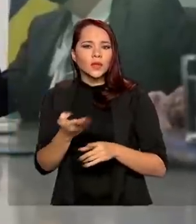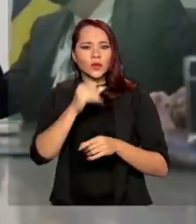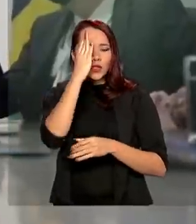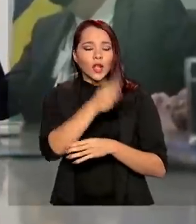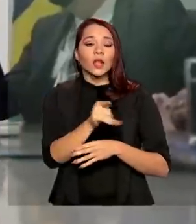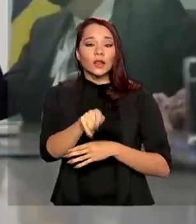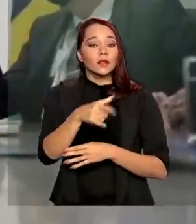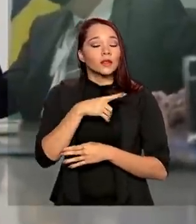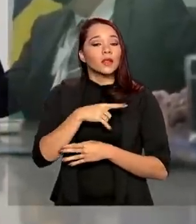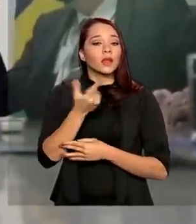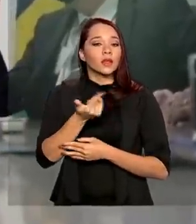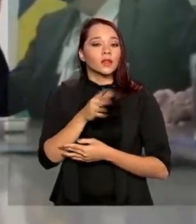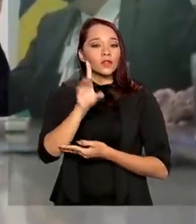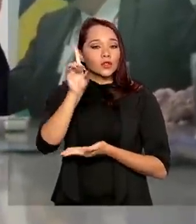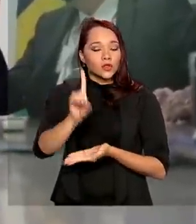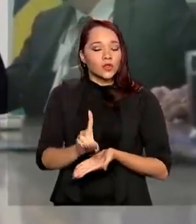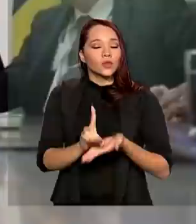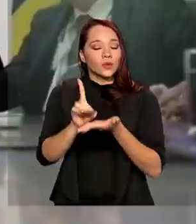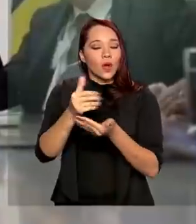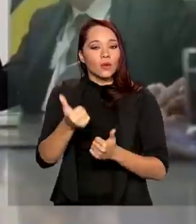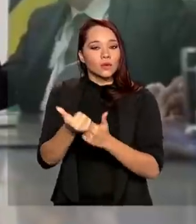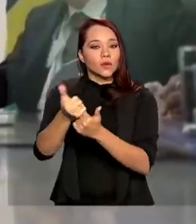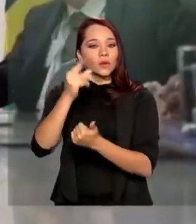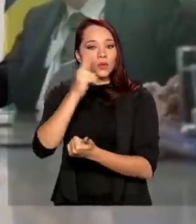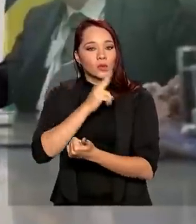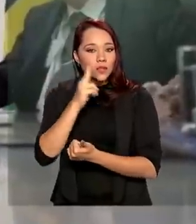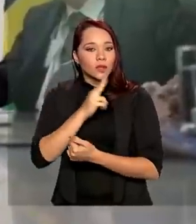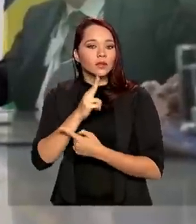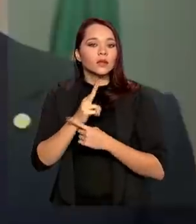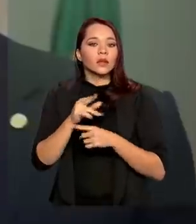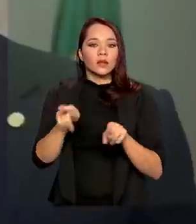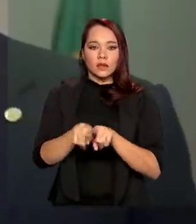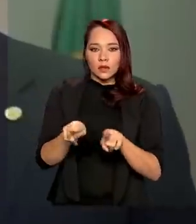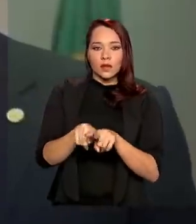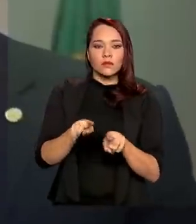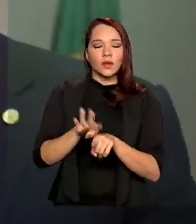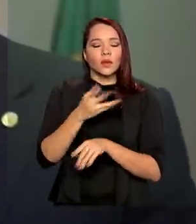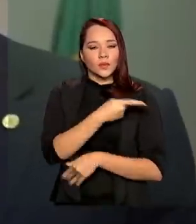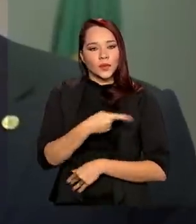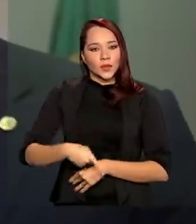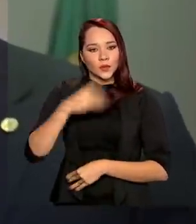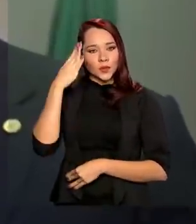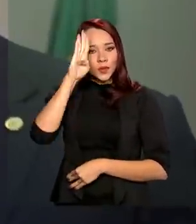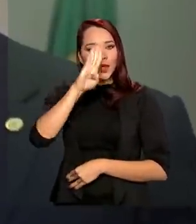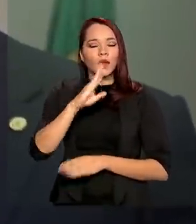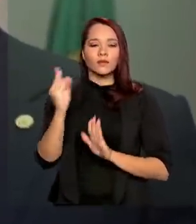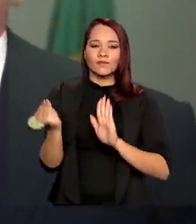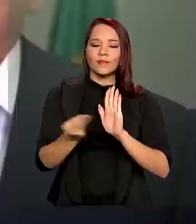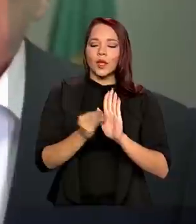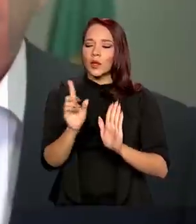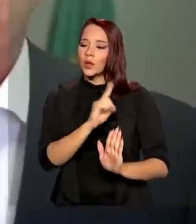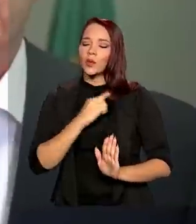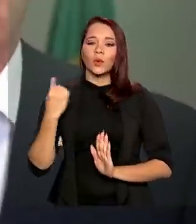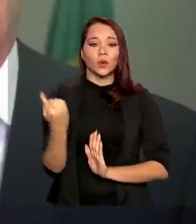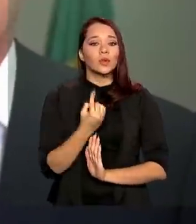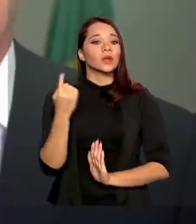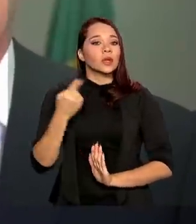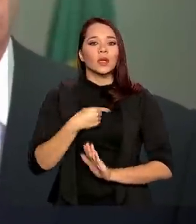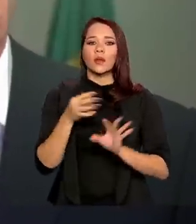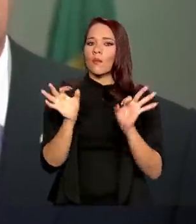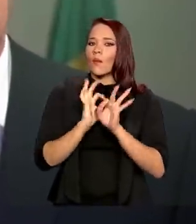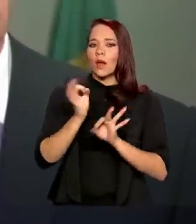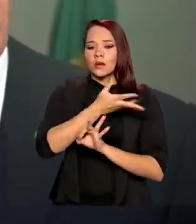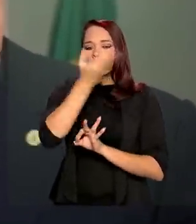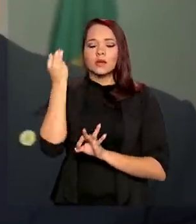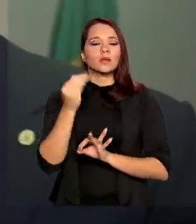beneficiadas pelo auxílio emergencial. E o governo do presidente Bolsonaro determinou a todos nós que não ficasse ninguém para trás.